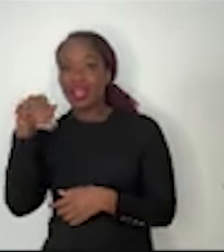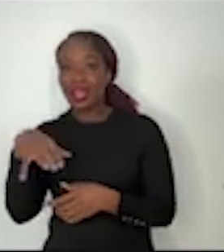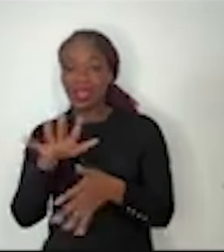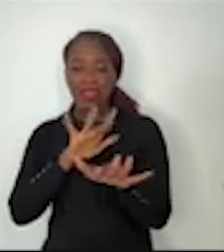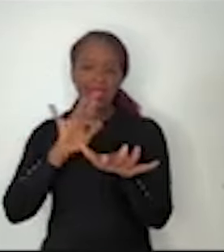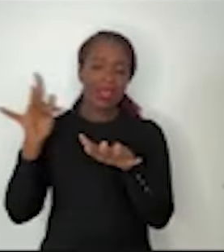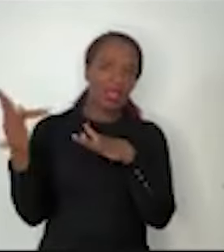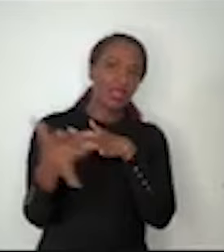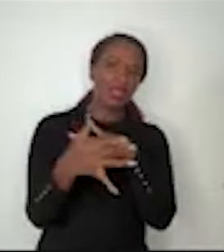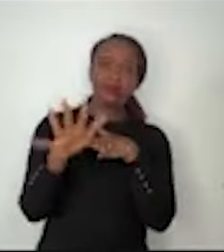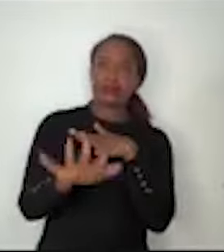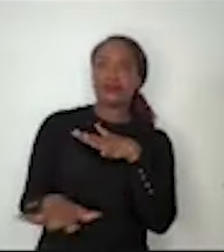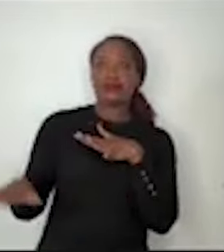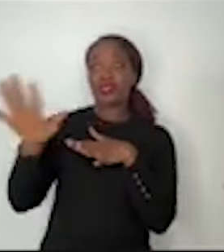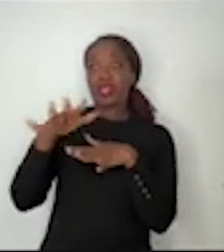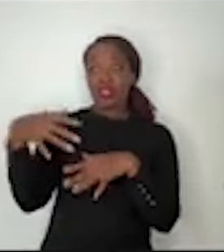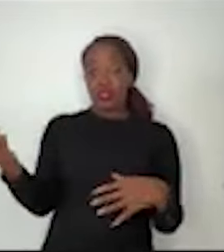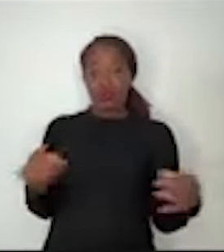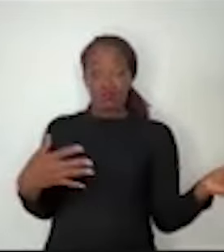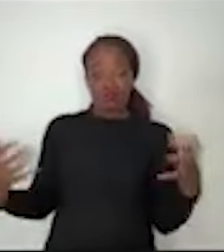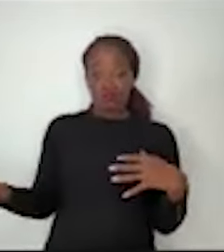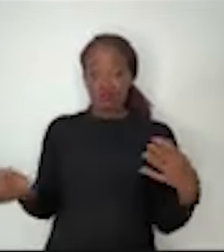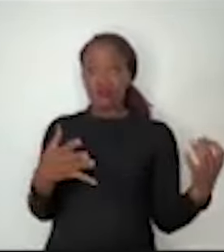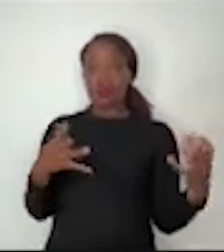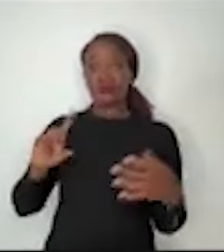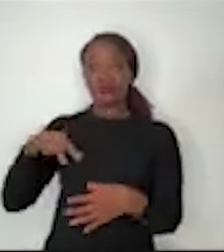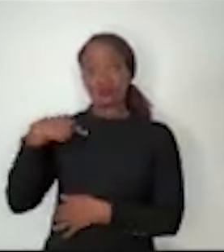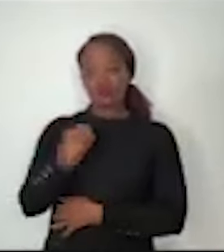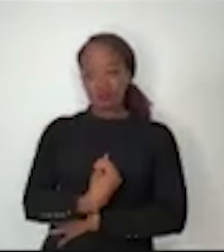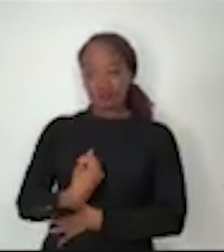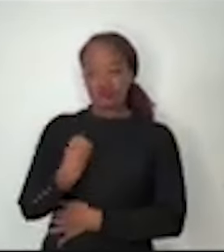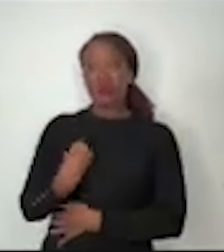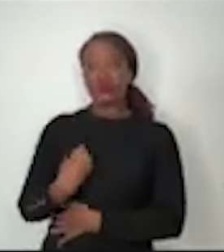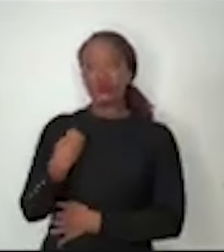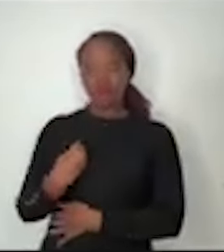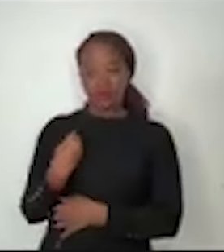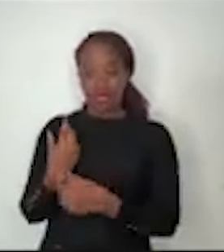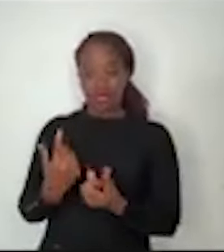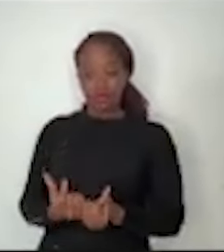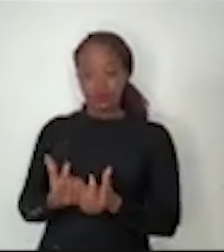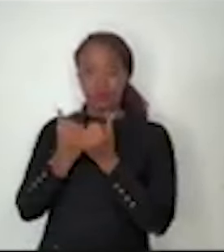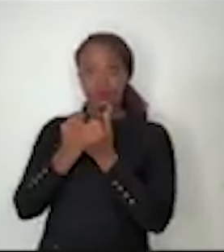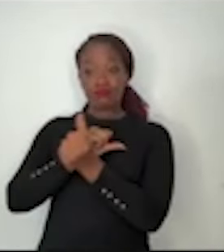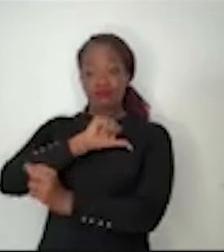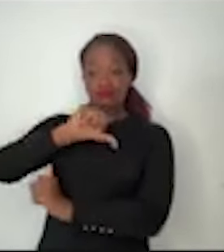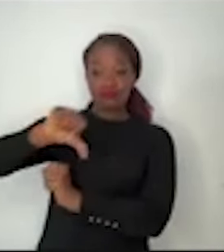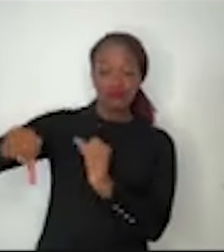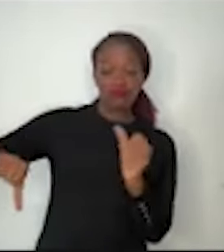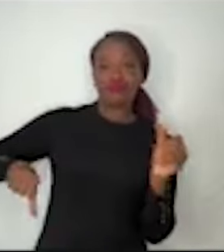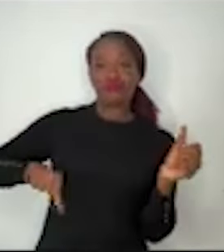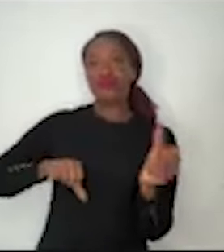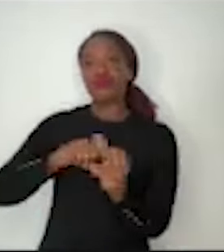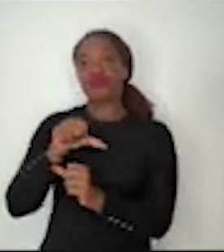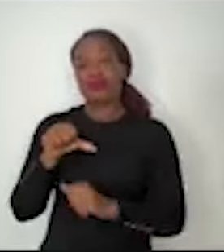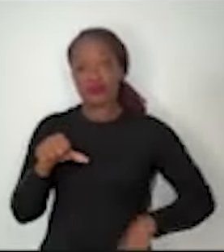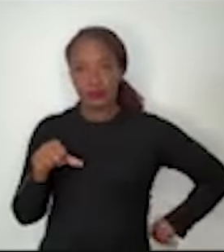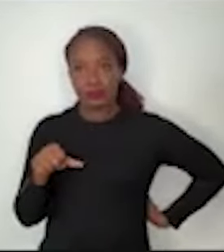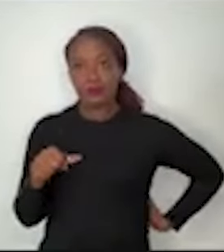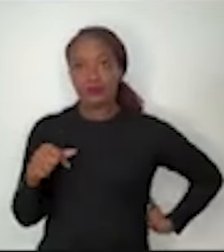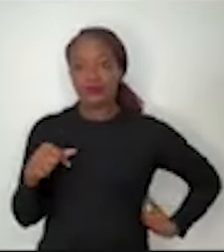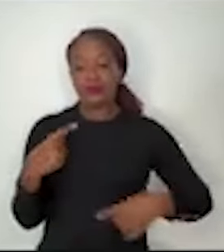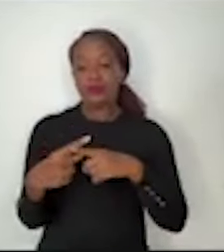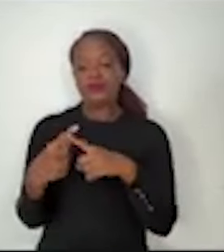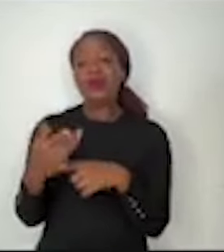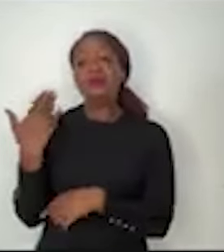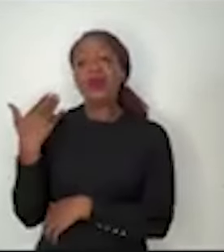vidas, e a economia sofreu uma transformação profunda. Quando nós éramos mais jovens, as